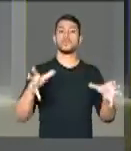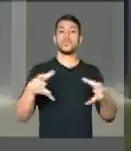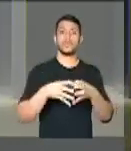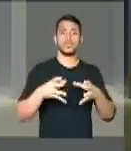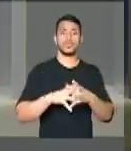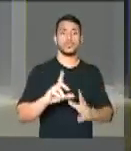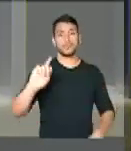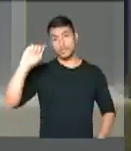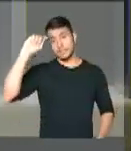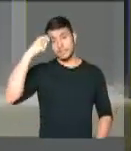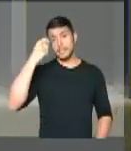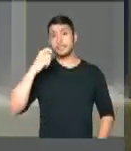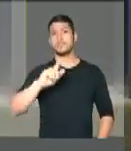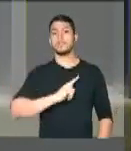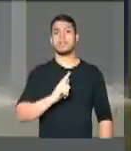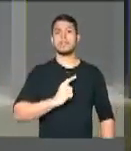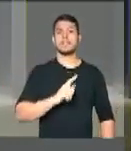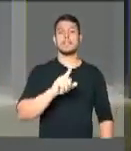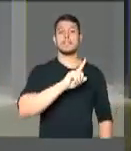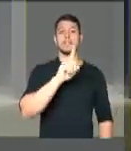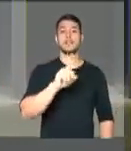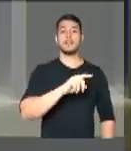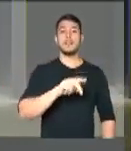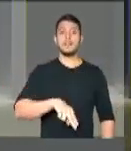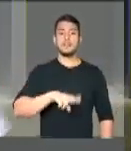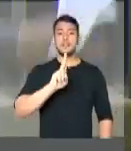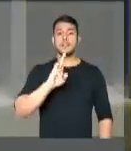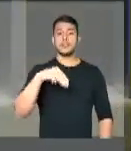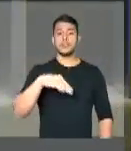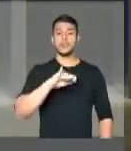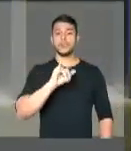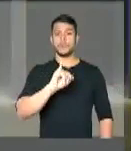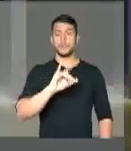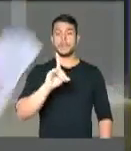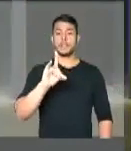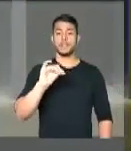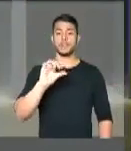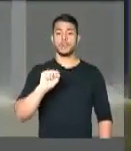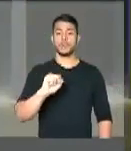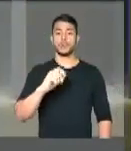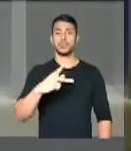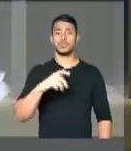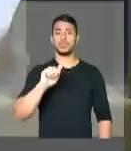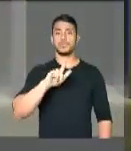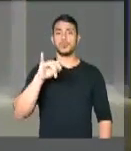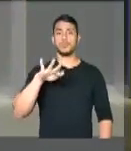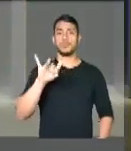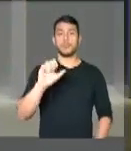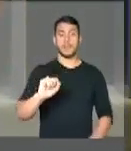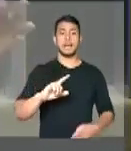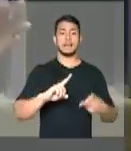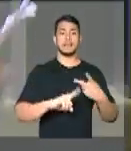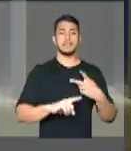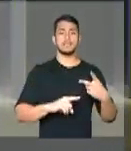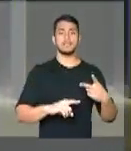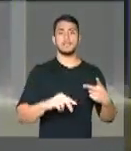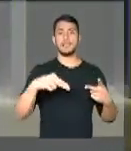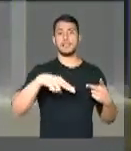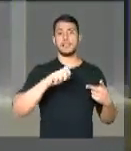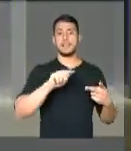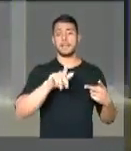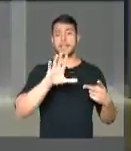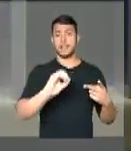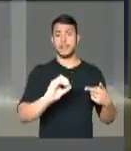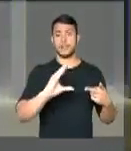escravidão. Zumbi dos Palmares, Negro Cosme, Dandara e tantos outros lutadores que ousaram